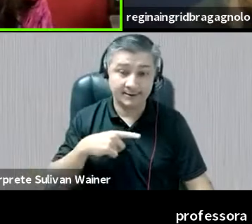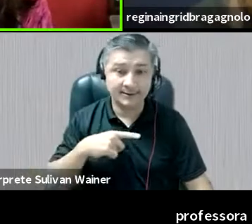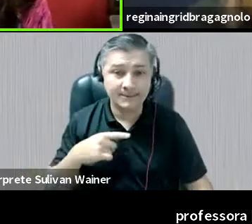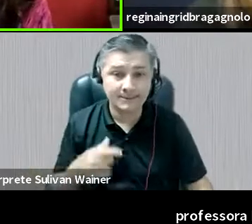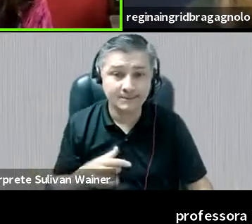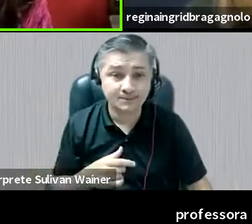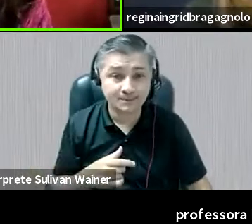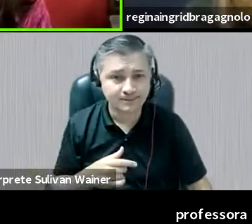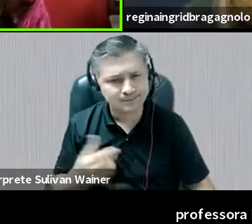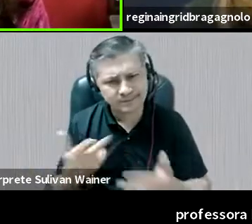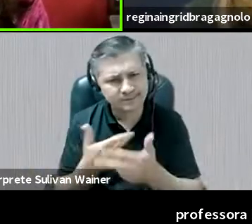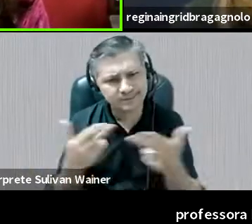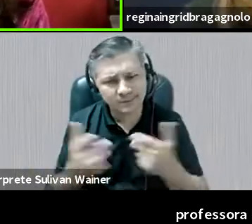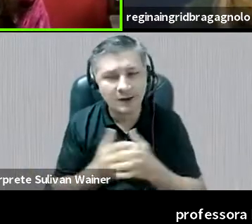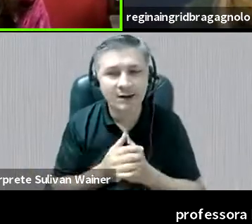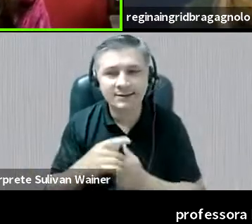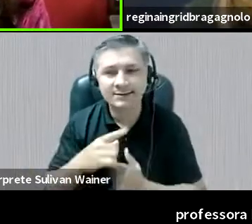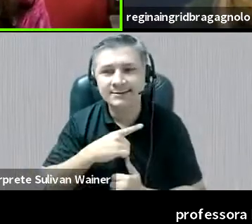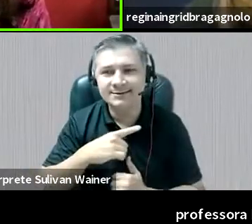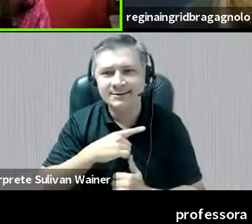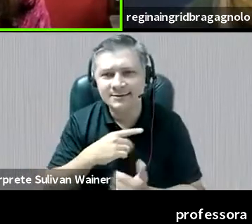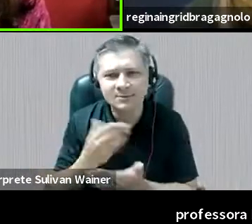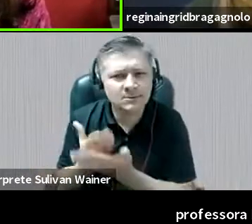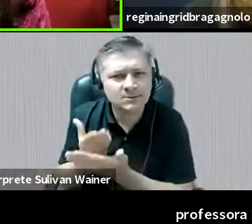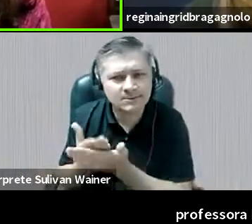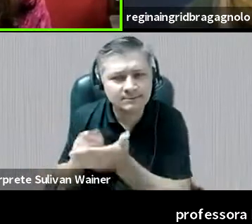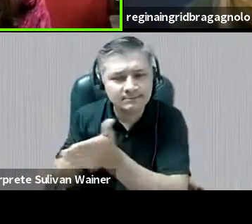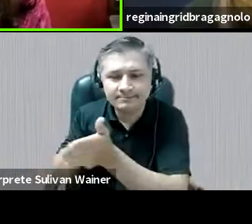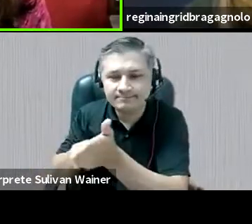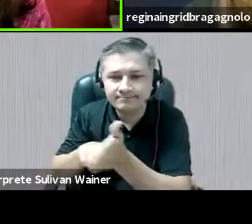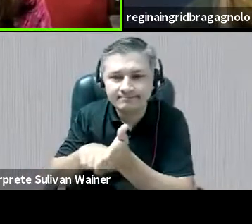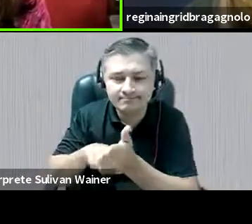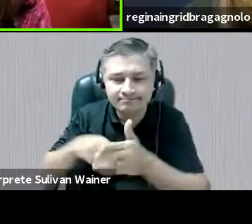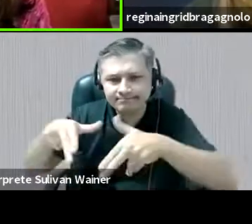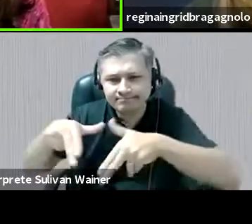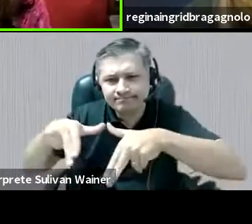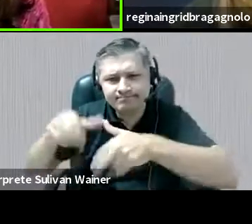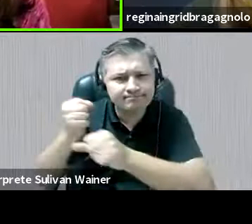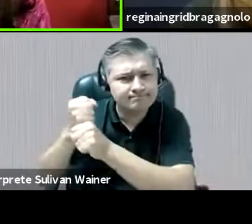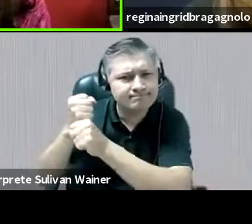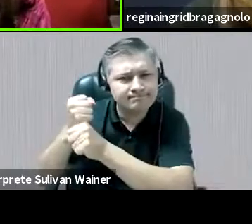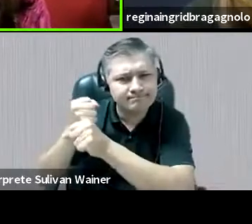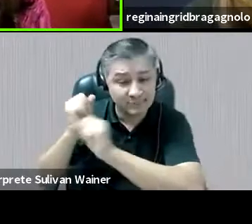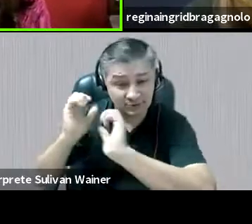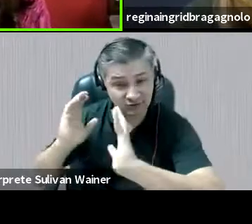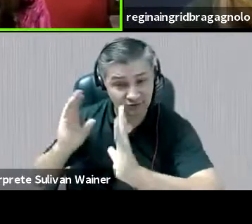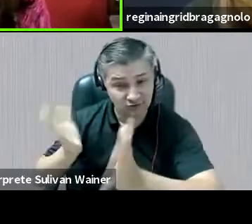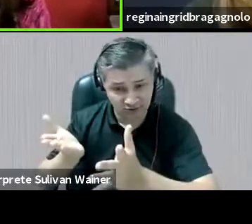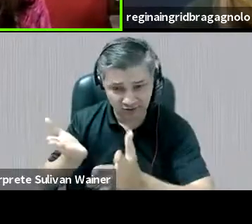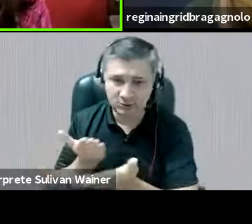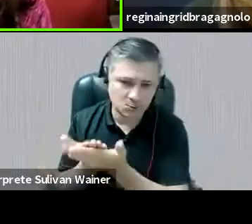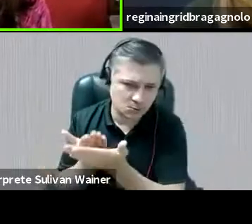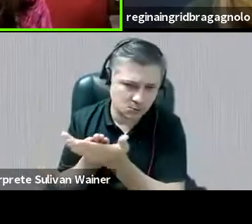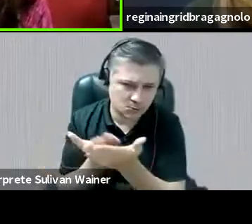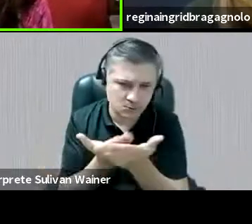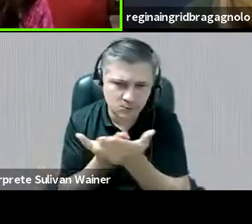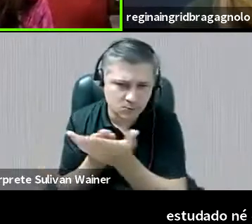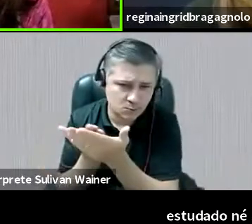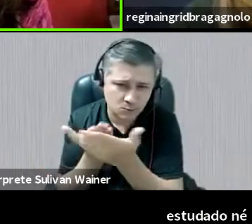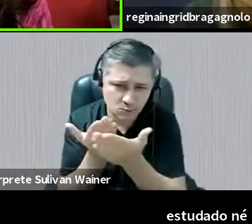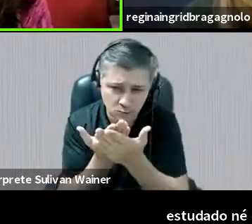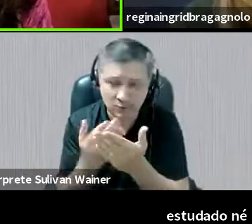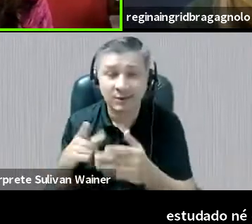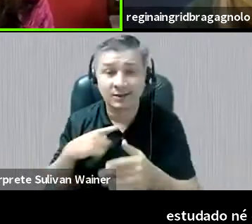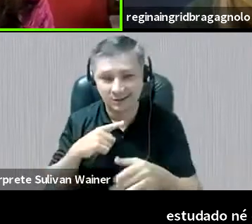Enfim, tem estudado a questão de gênero há bastante tempo. Ela faz